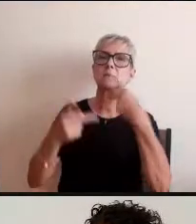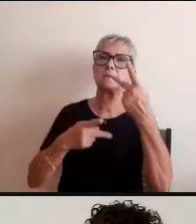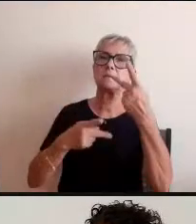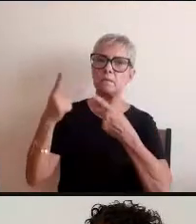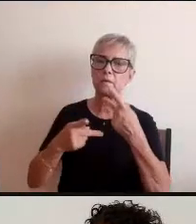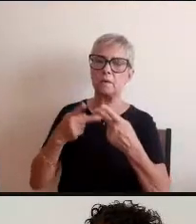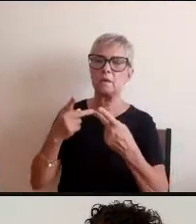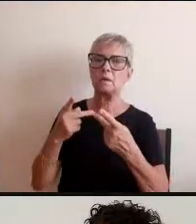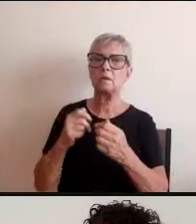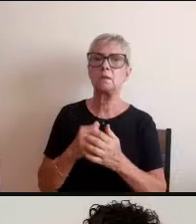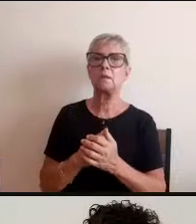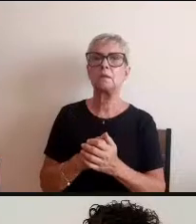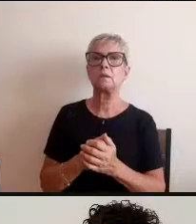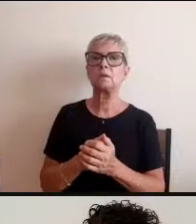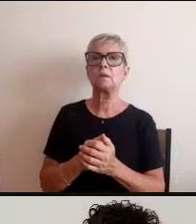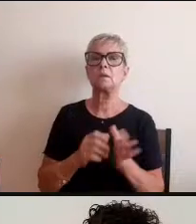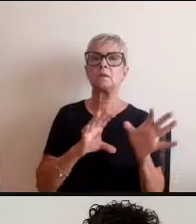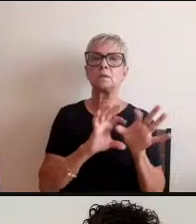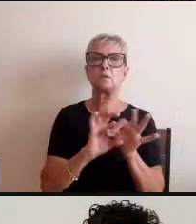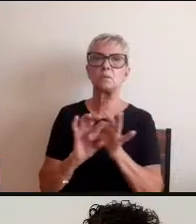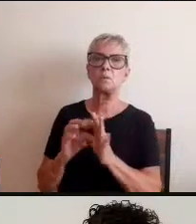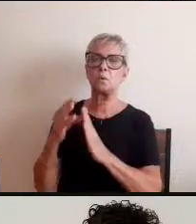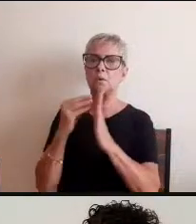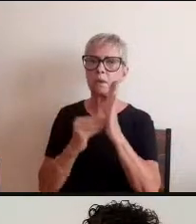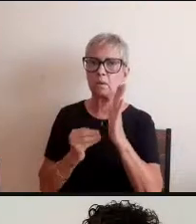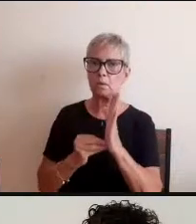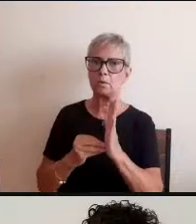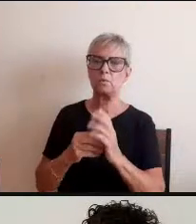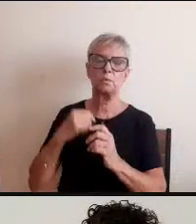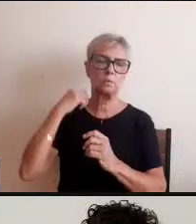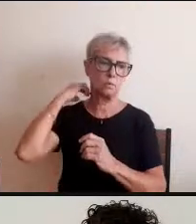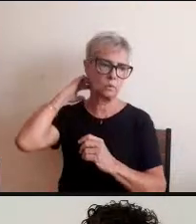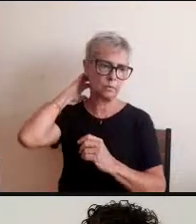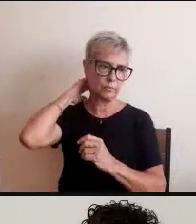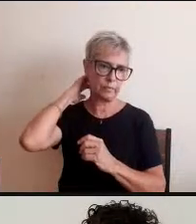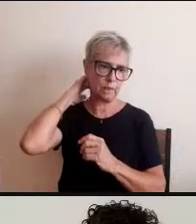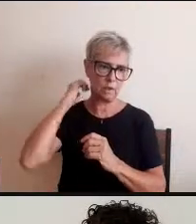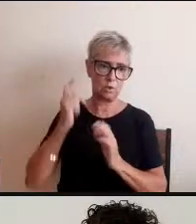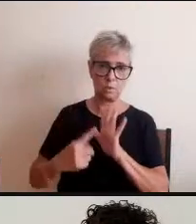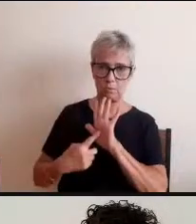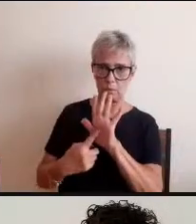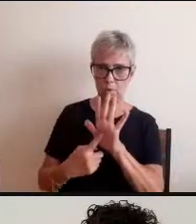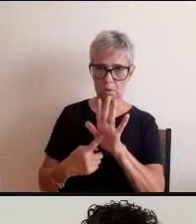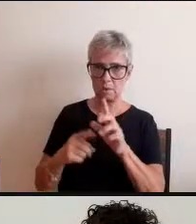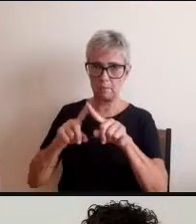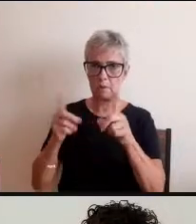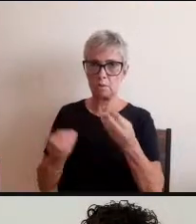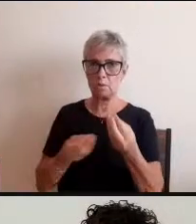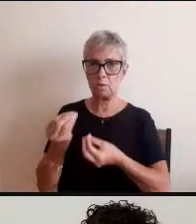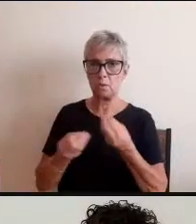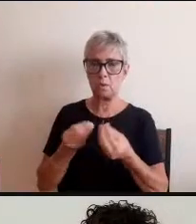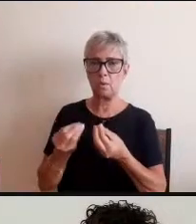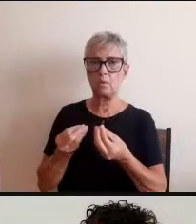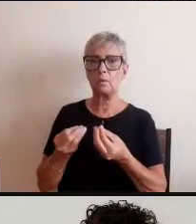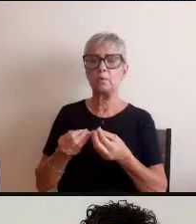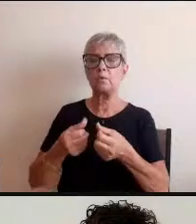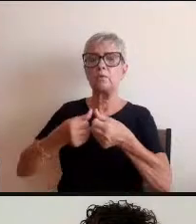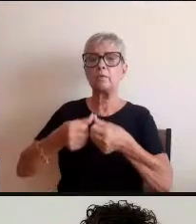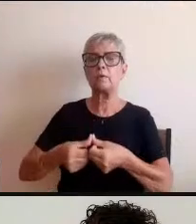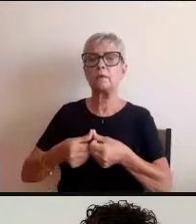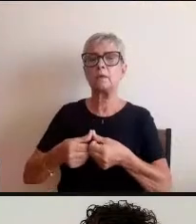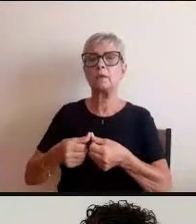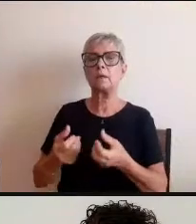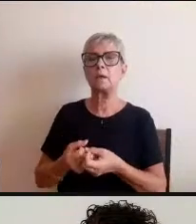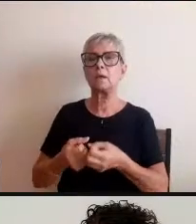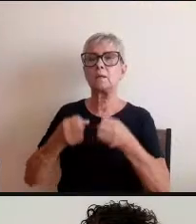esse conteúdo ele gera o sistema da arte mas assim como é que fica essa cooptação quando a gente